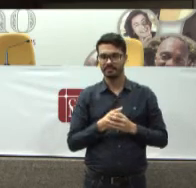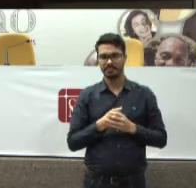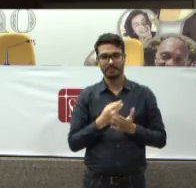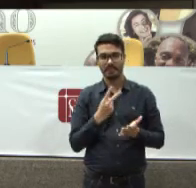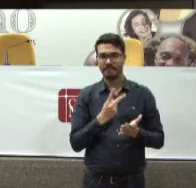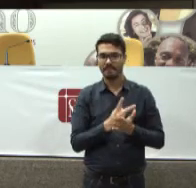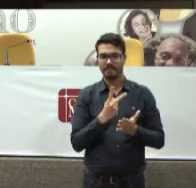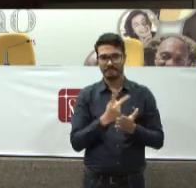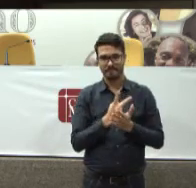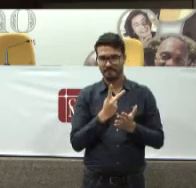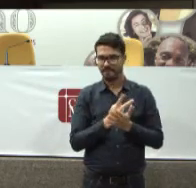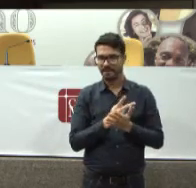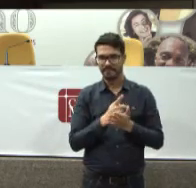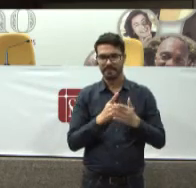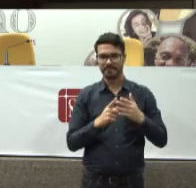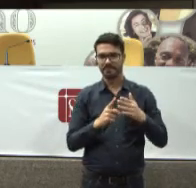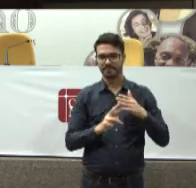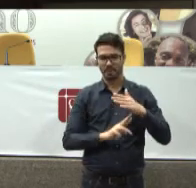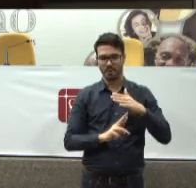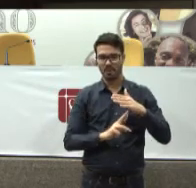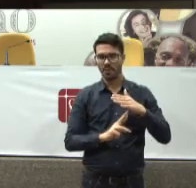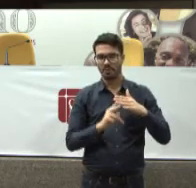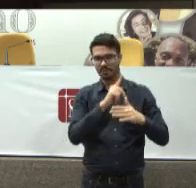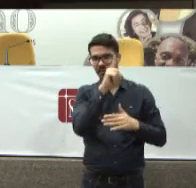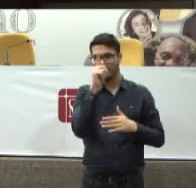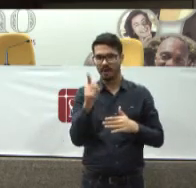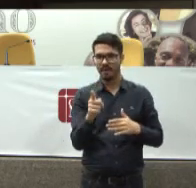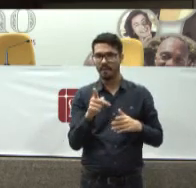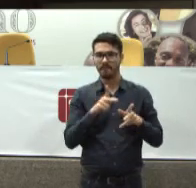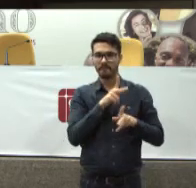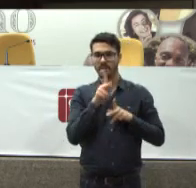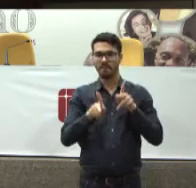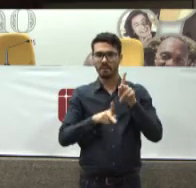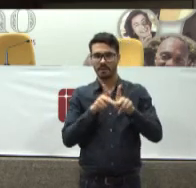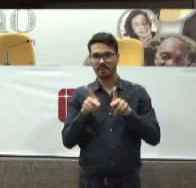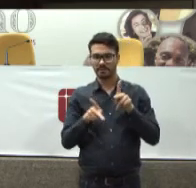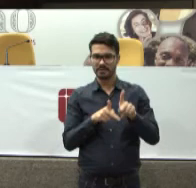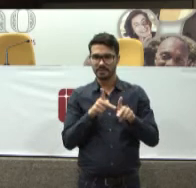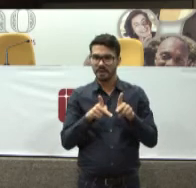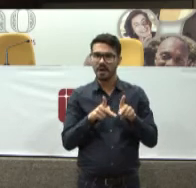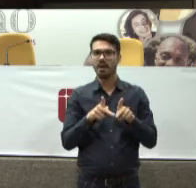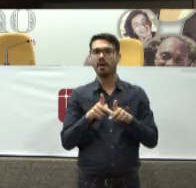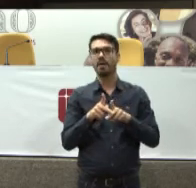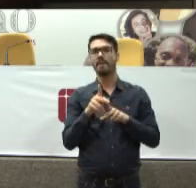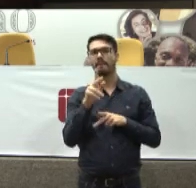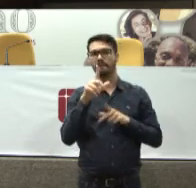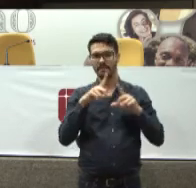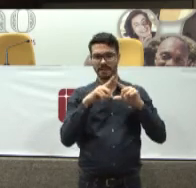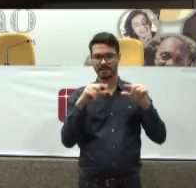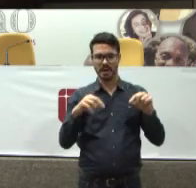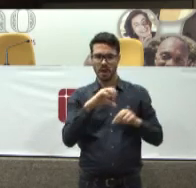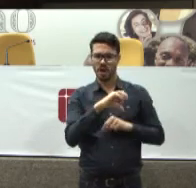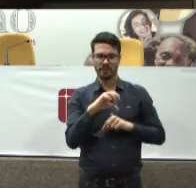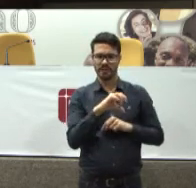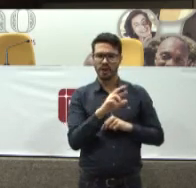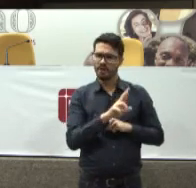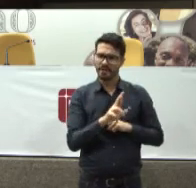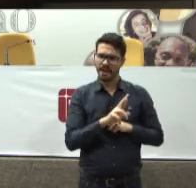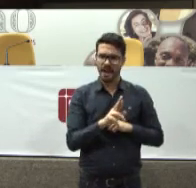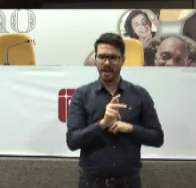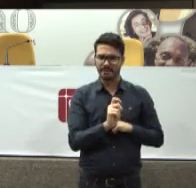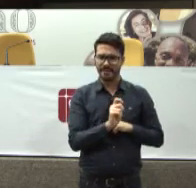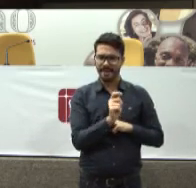propaganda Está em várias Paradas de ônibus A população De brasileiros Está sendo Toda hora Chamada Olha 99 reais